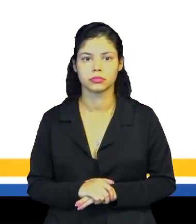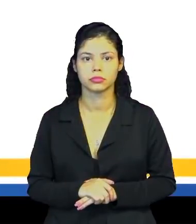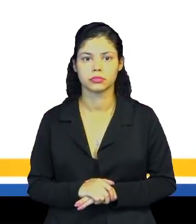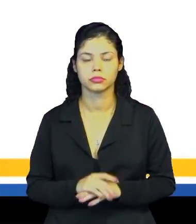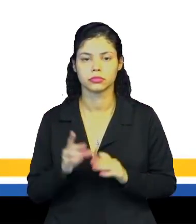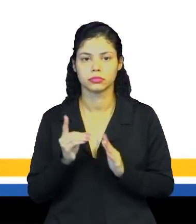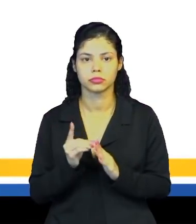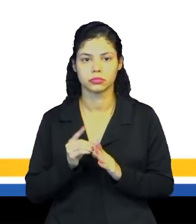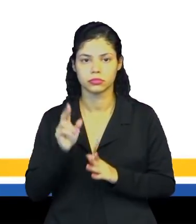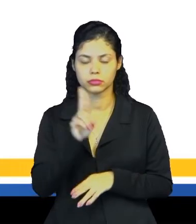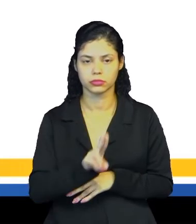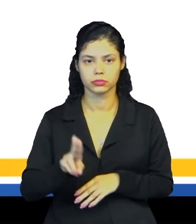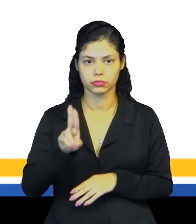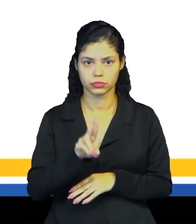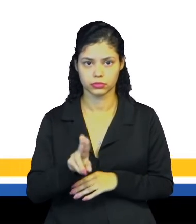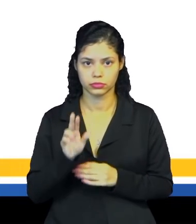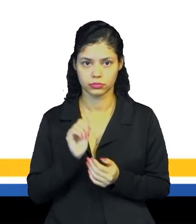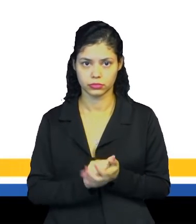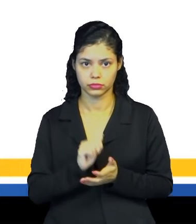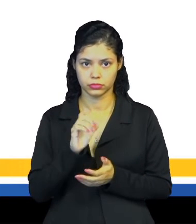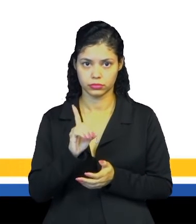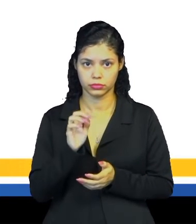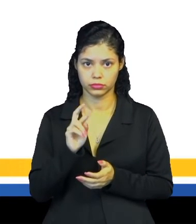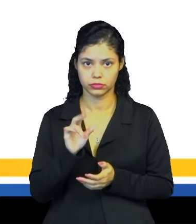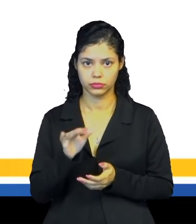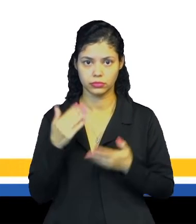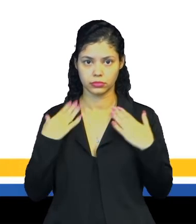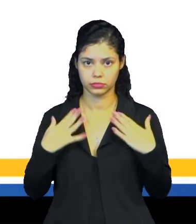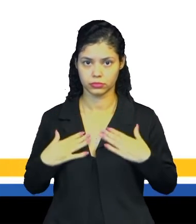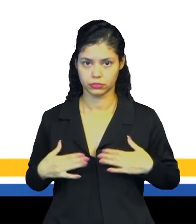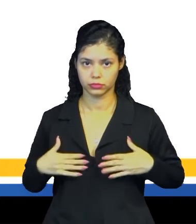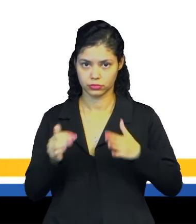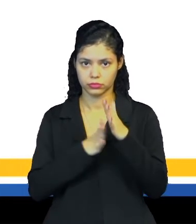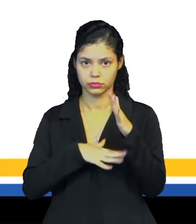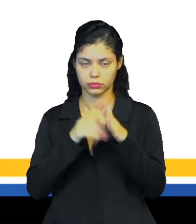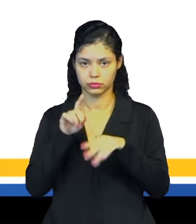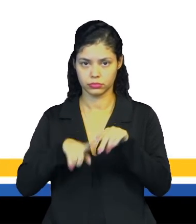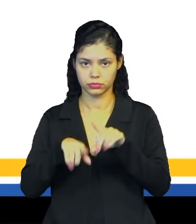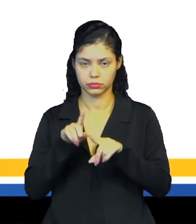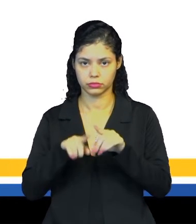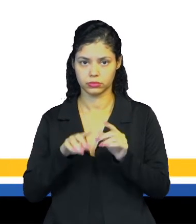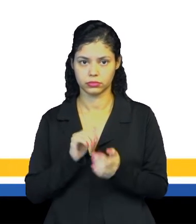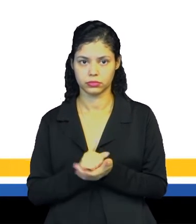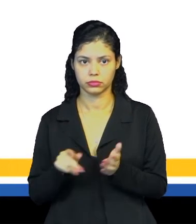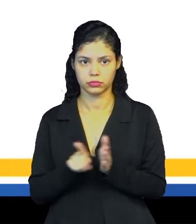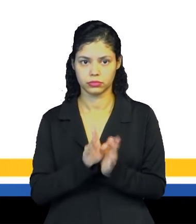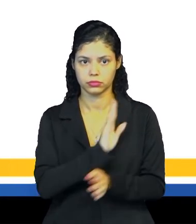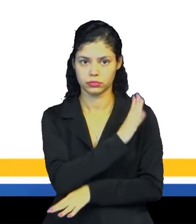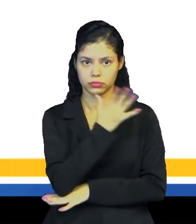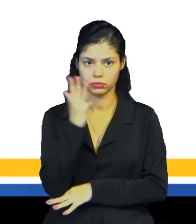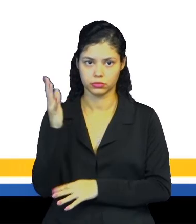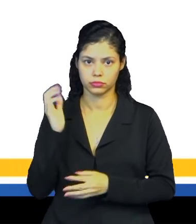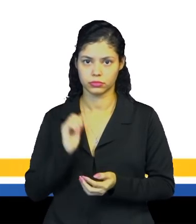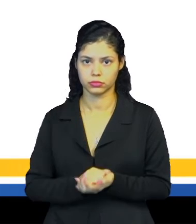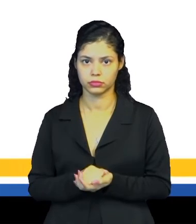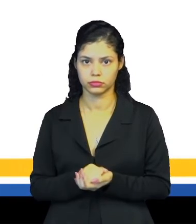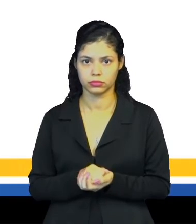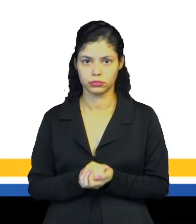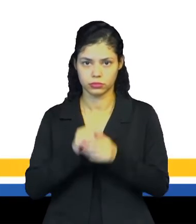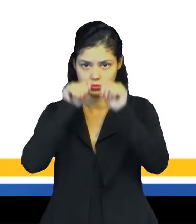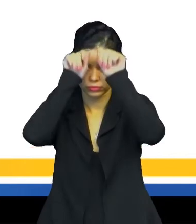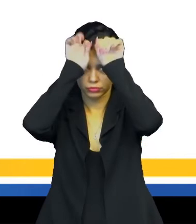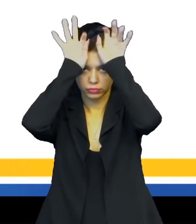Os índios utilizam adornos, tá? Corporais e pinturas com materiais extraídos da natureza, né? As